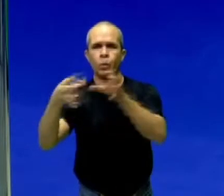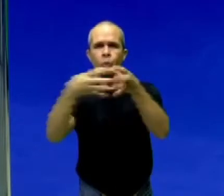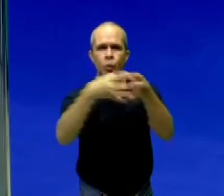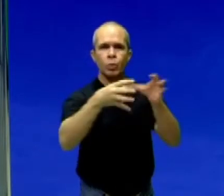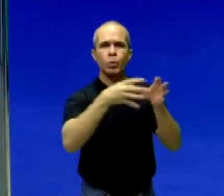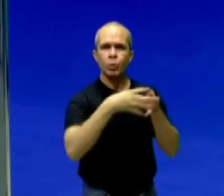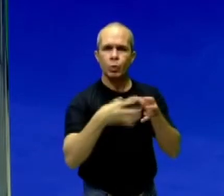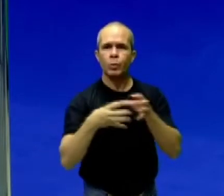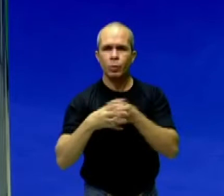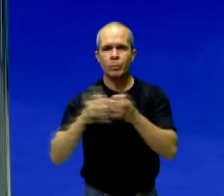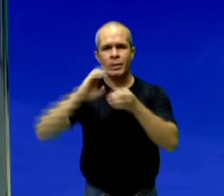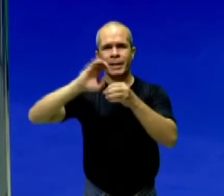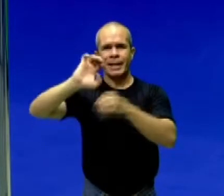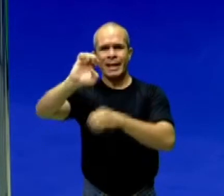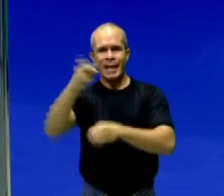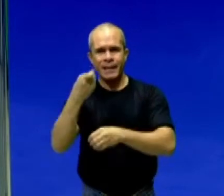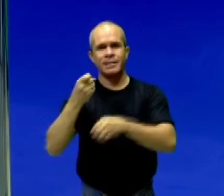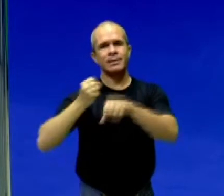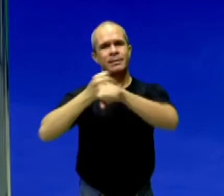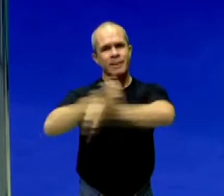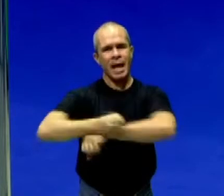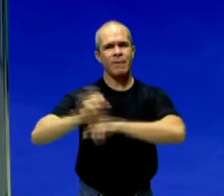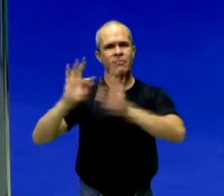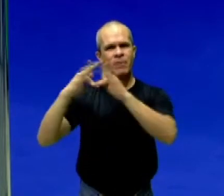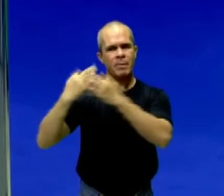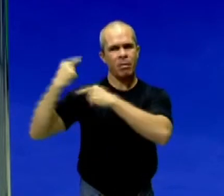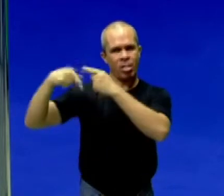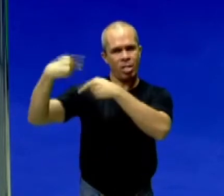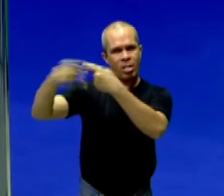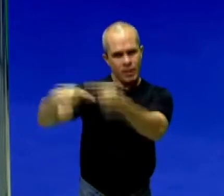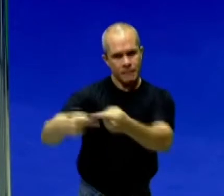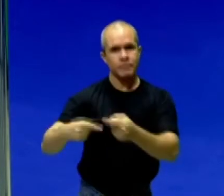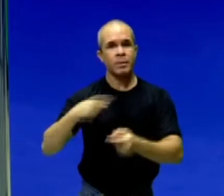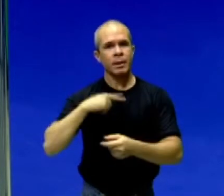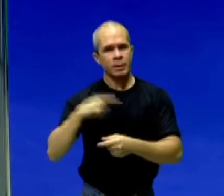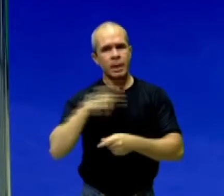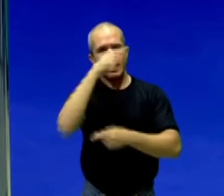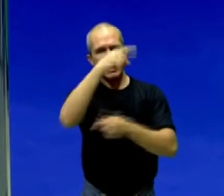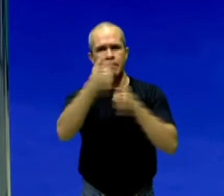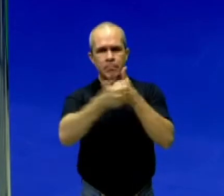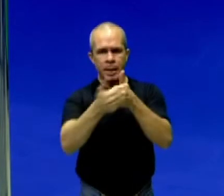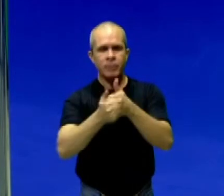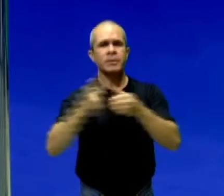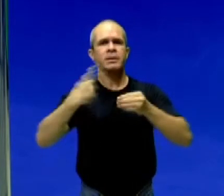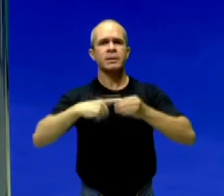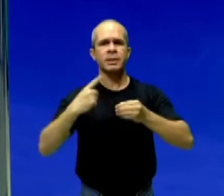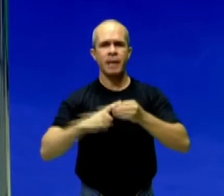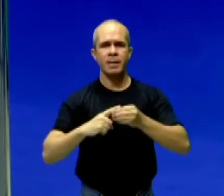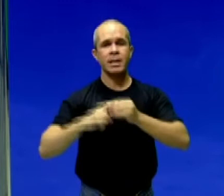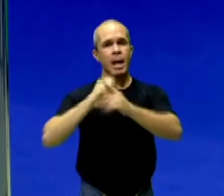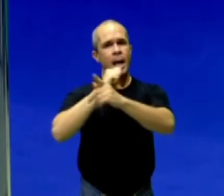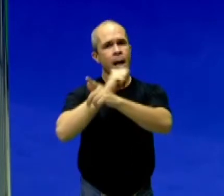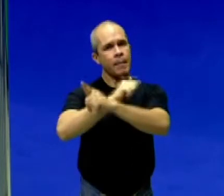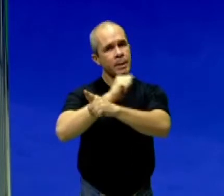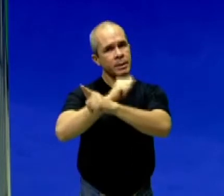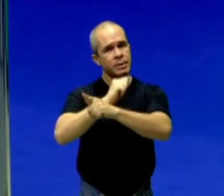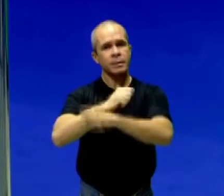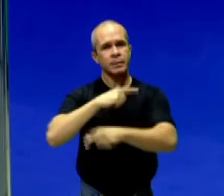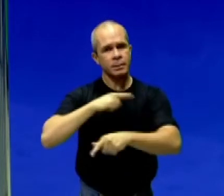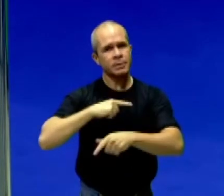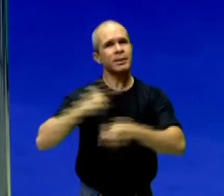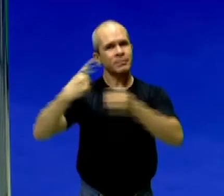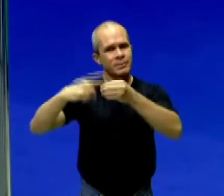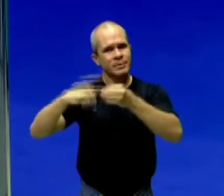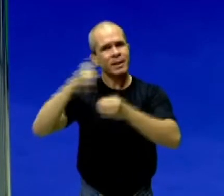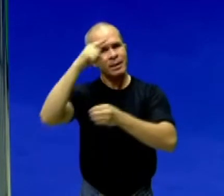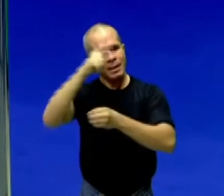remanescentes dos quilombos. Inclusive, na cidade de Aparecida de Goiânia, tem um quilombo urbano desses remanescentes de